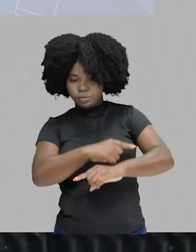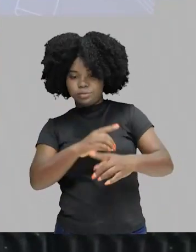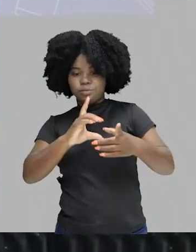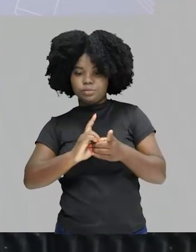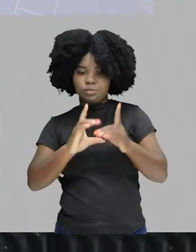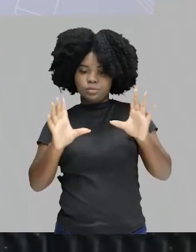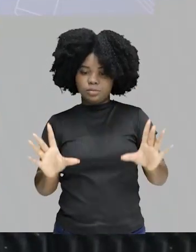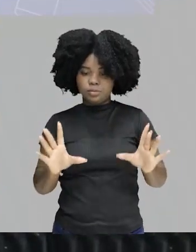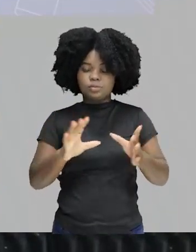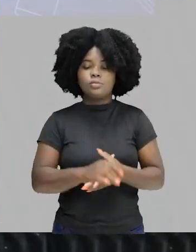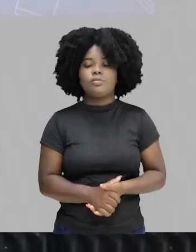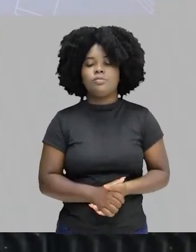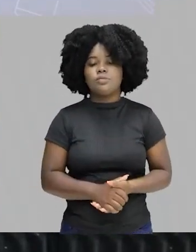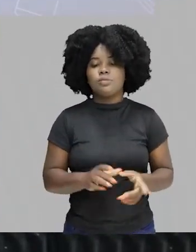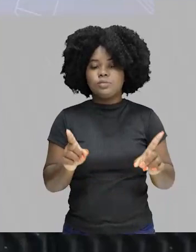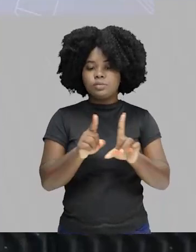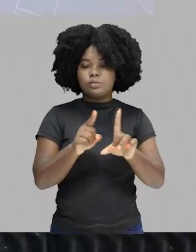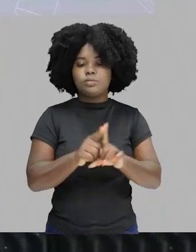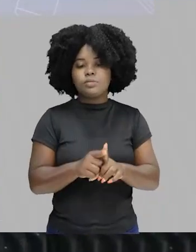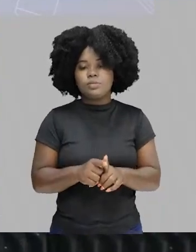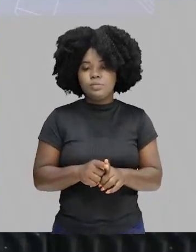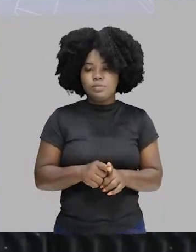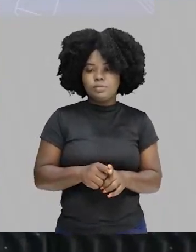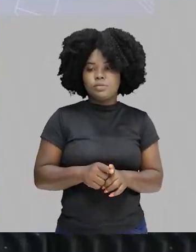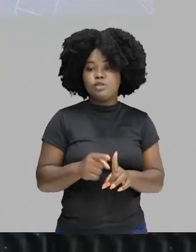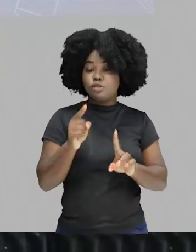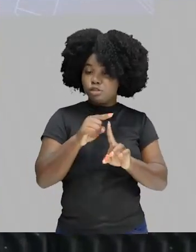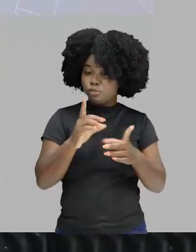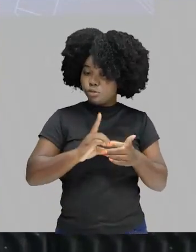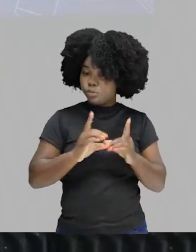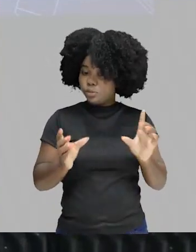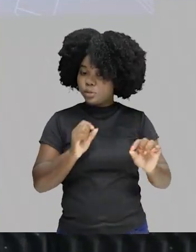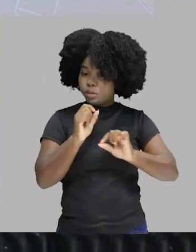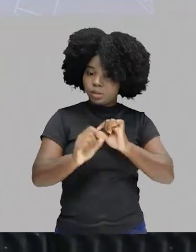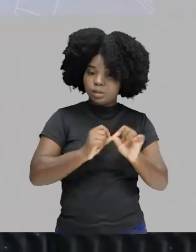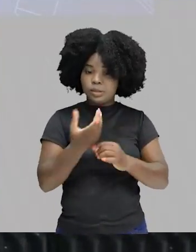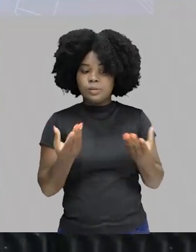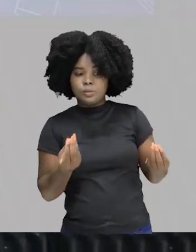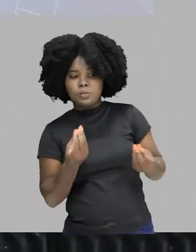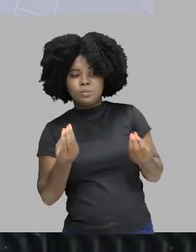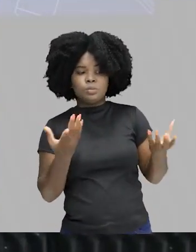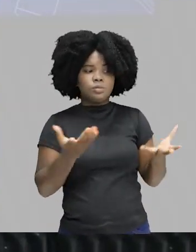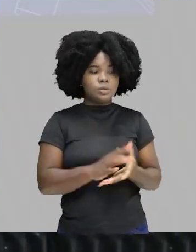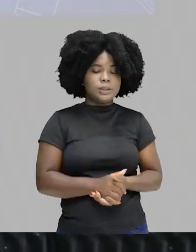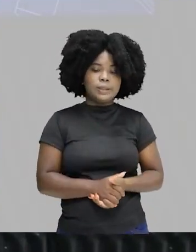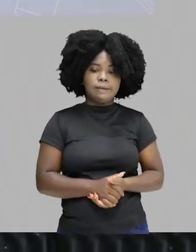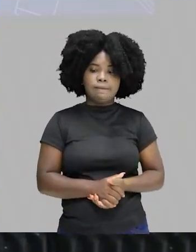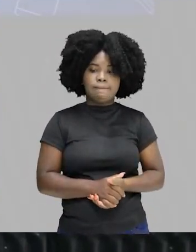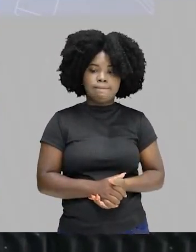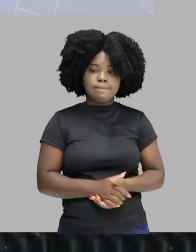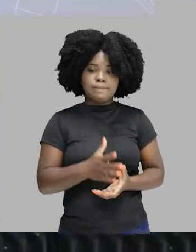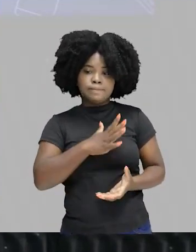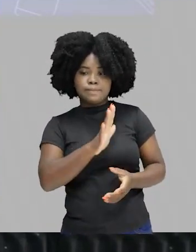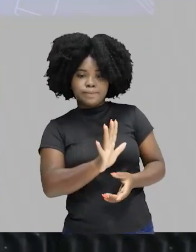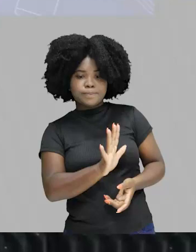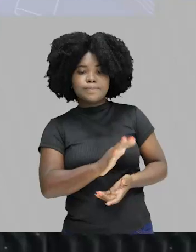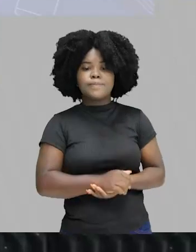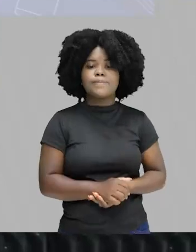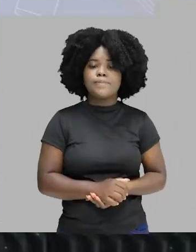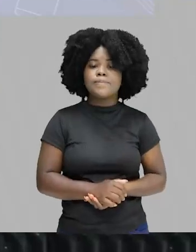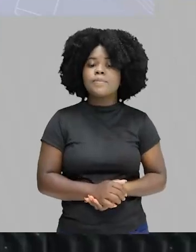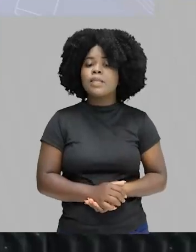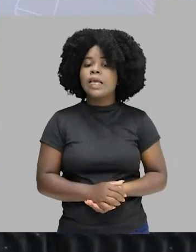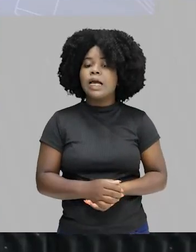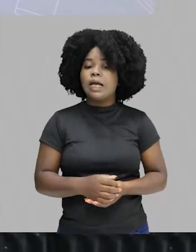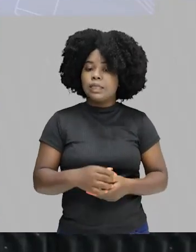democracia, uma condição de democracia como elemento que não será bem-vindo. E aí eles, como monárquicos,